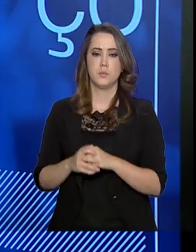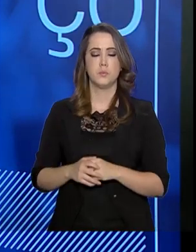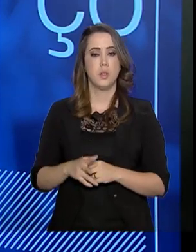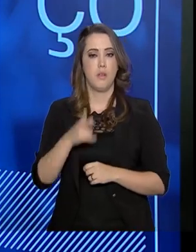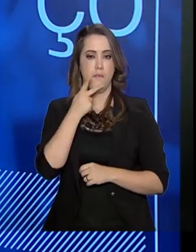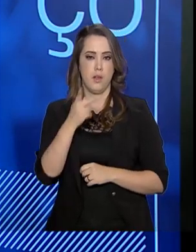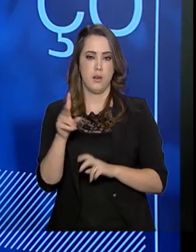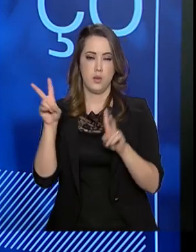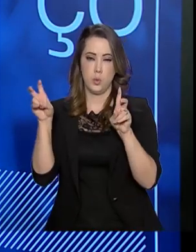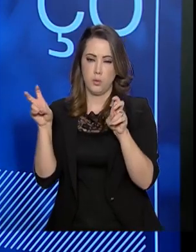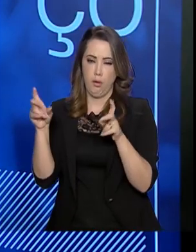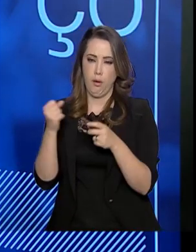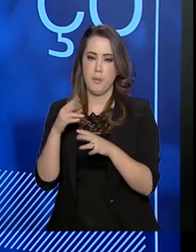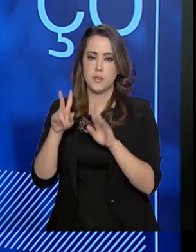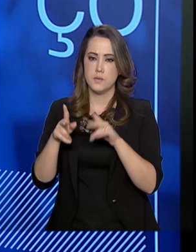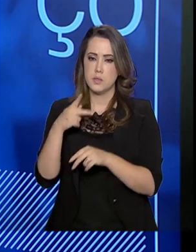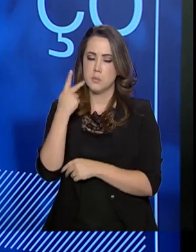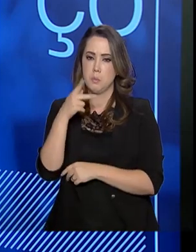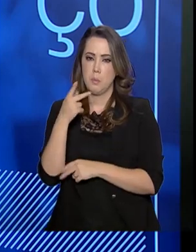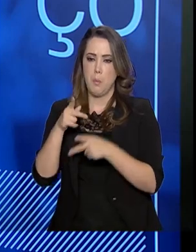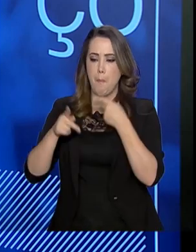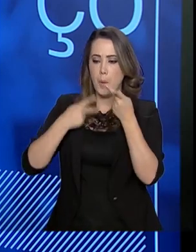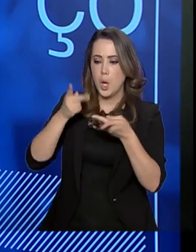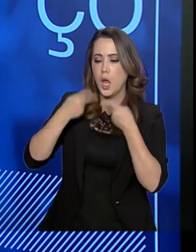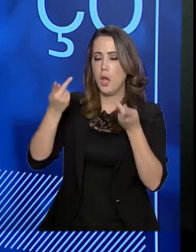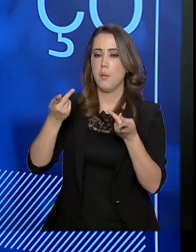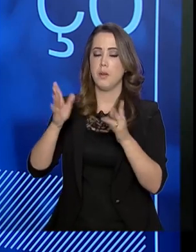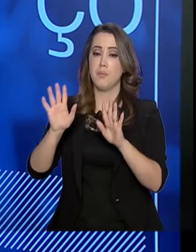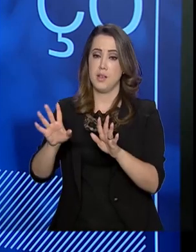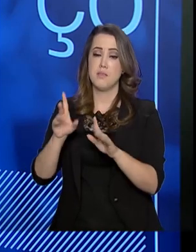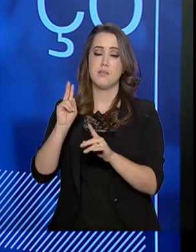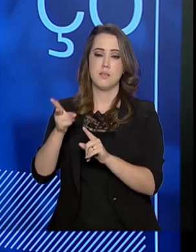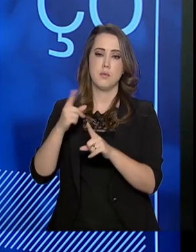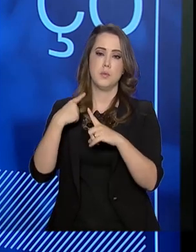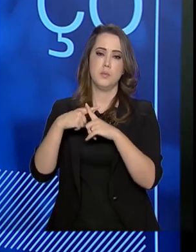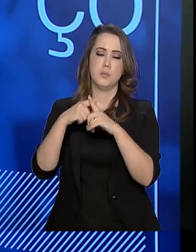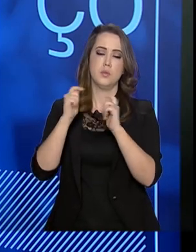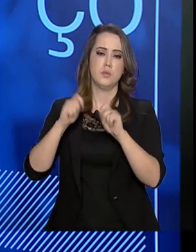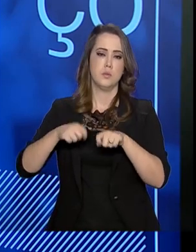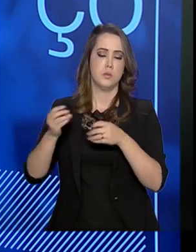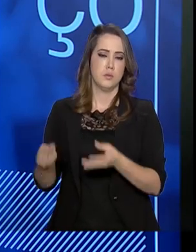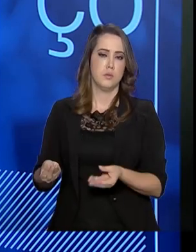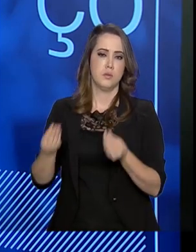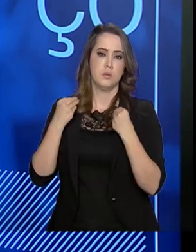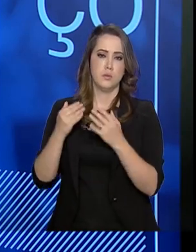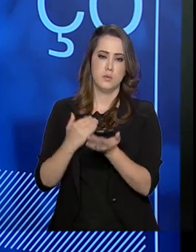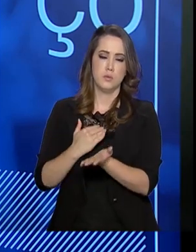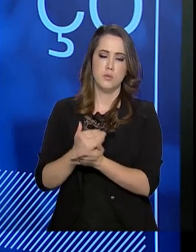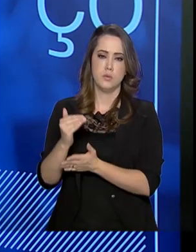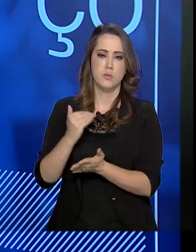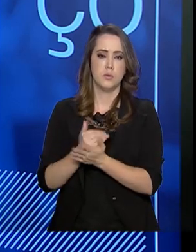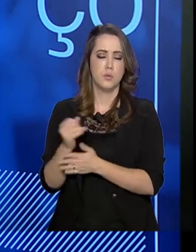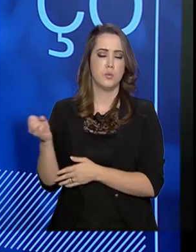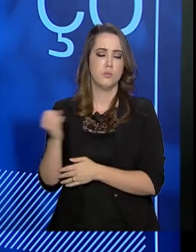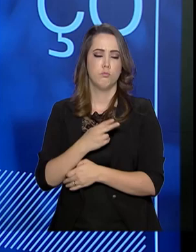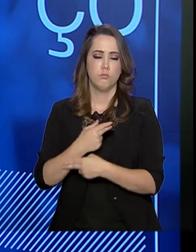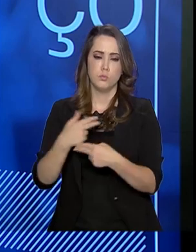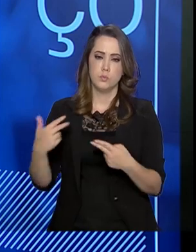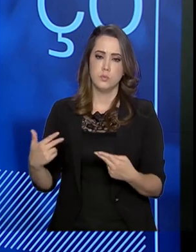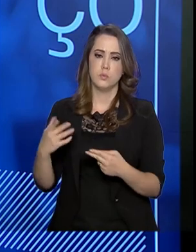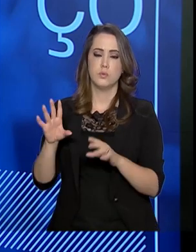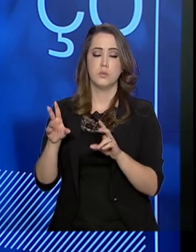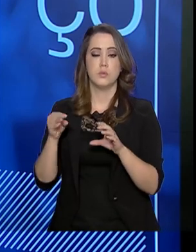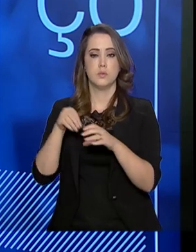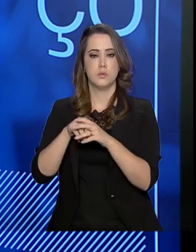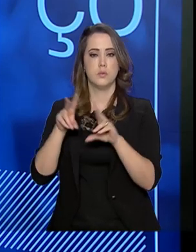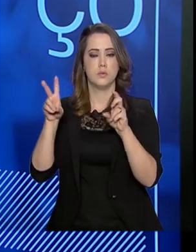que traz algumas polêmicas, mas são polêmicas positivas que nos permitem introduzir novos elementos no